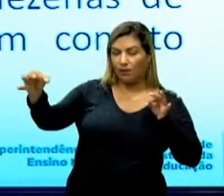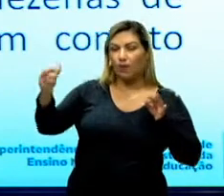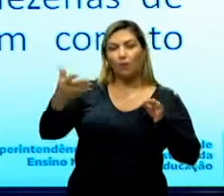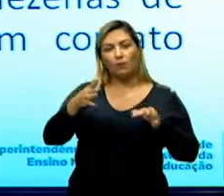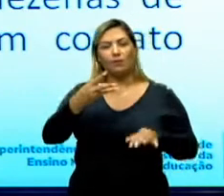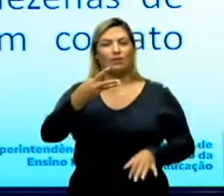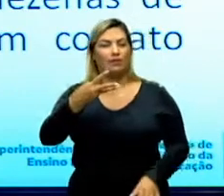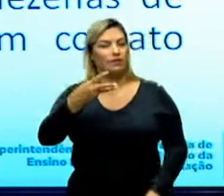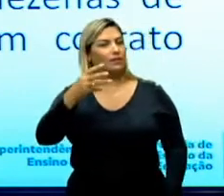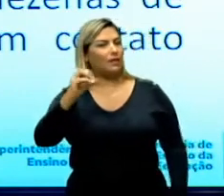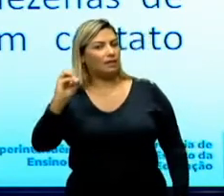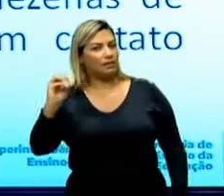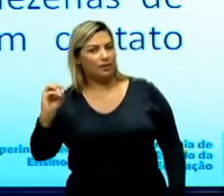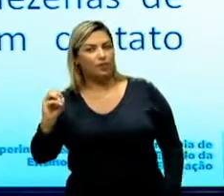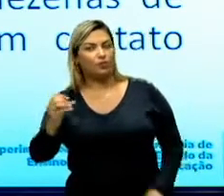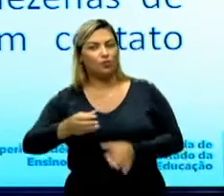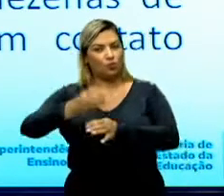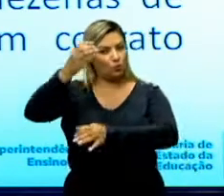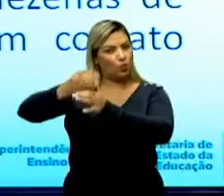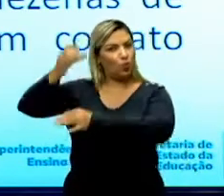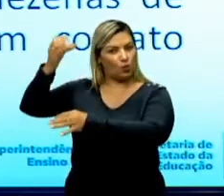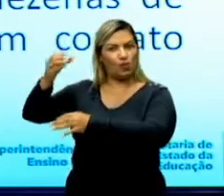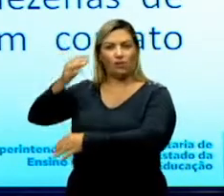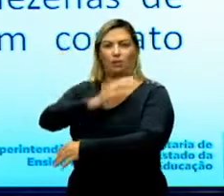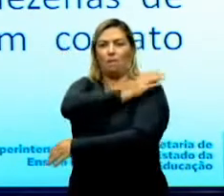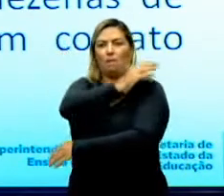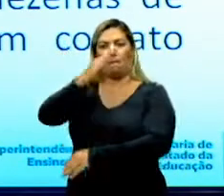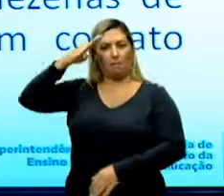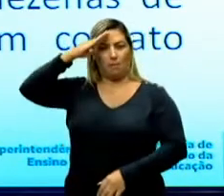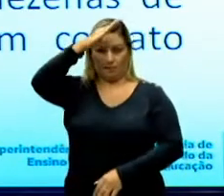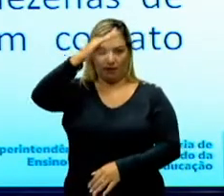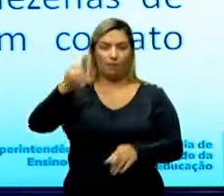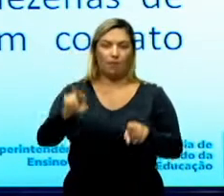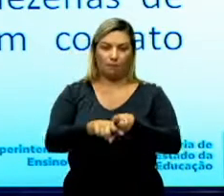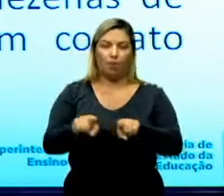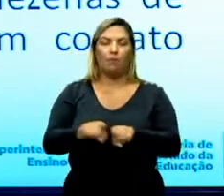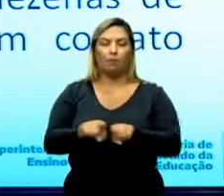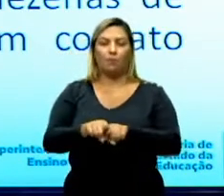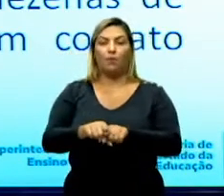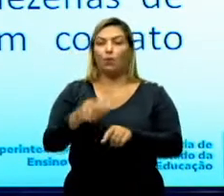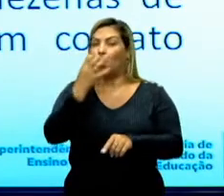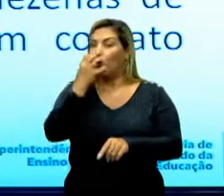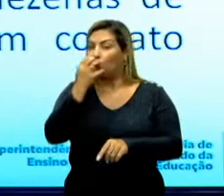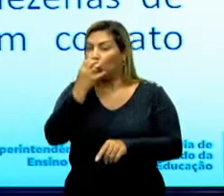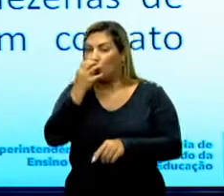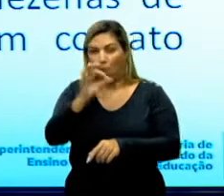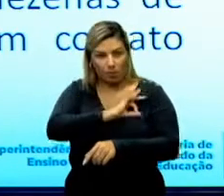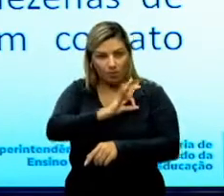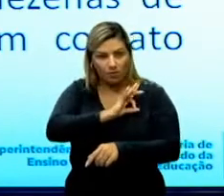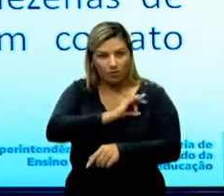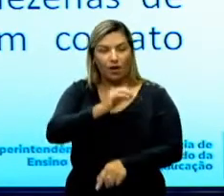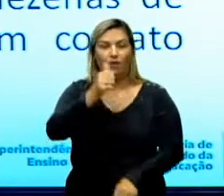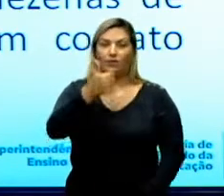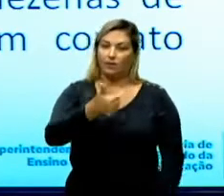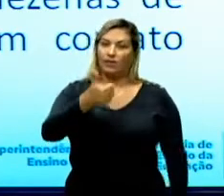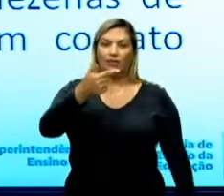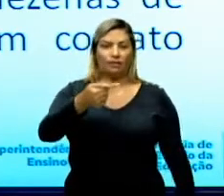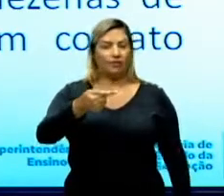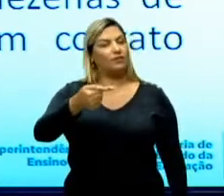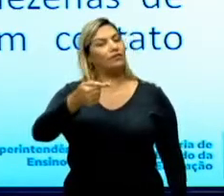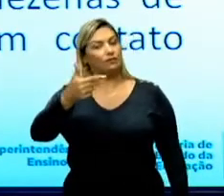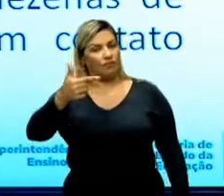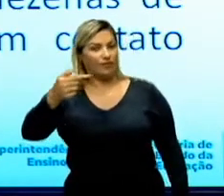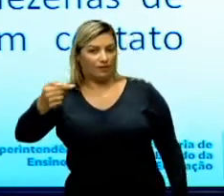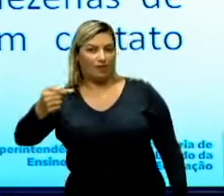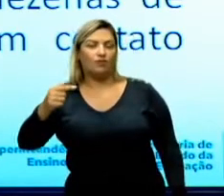cerca de 300 torres militares para observação, os cães policiais e as 127 cercas